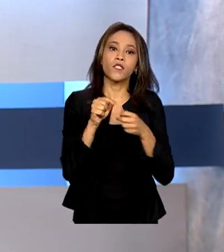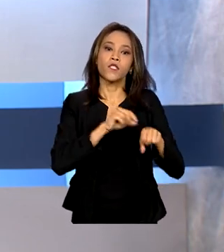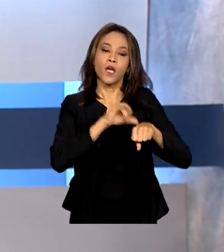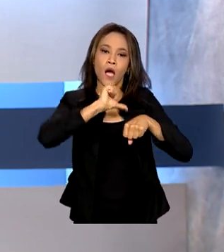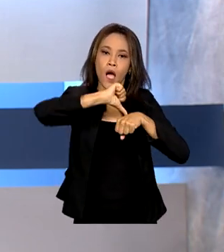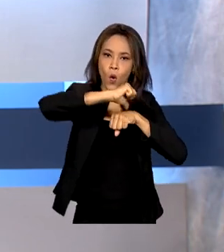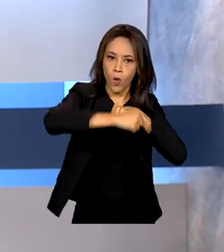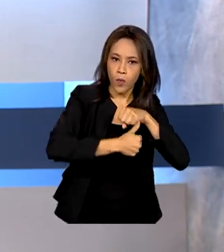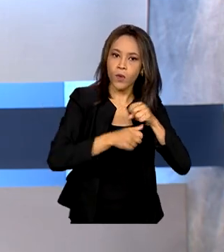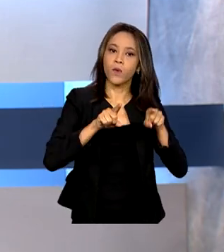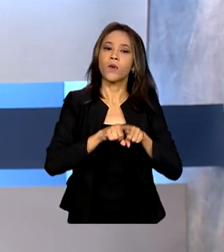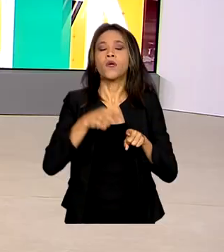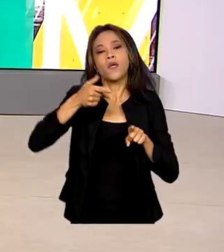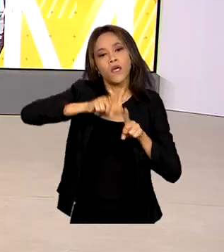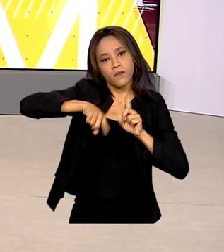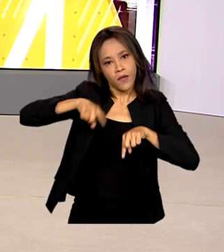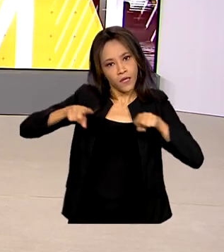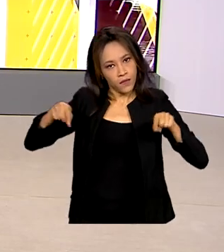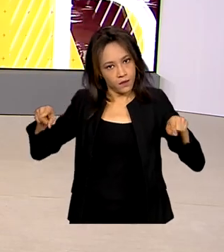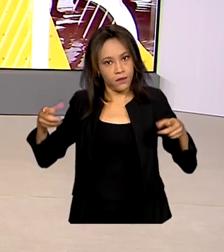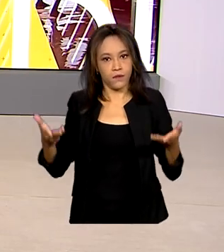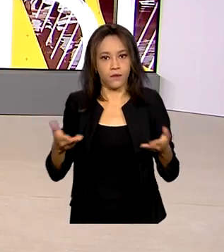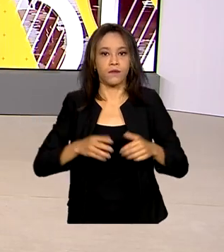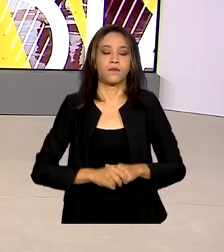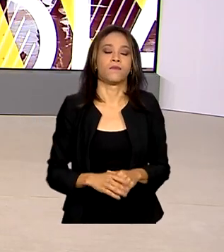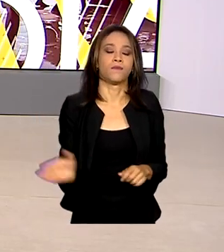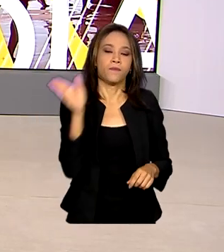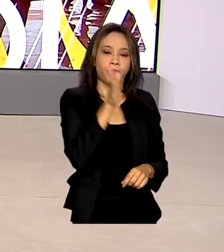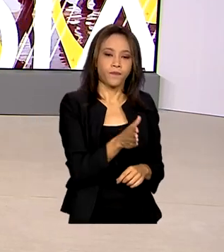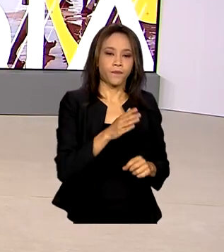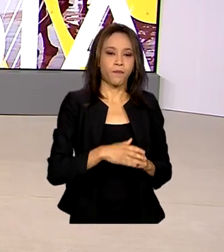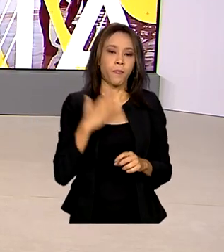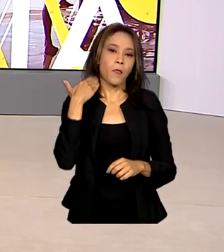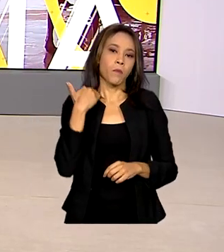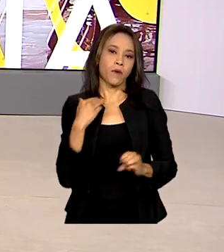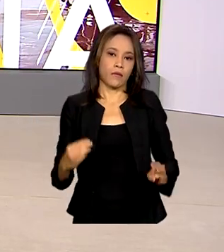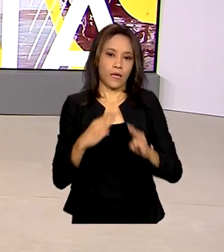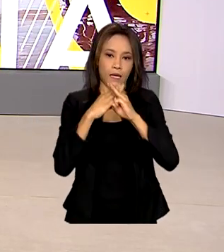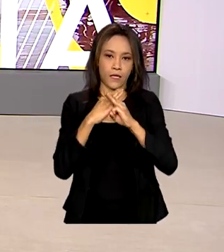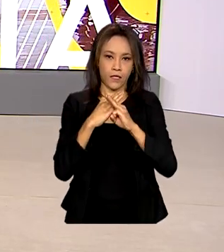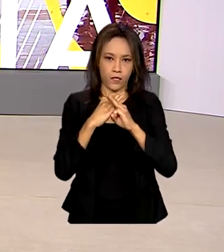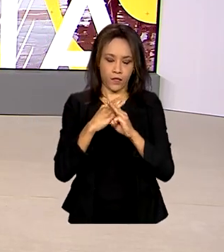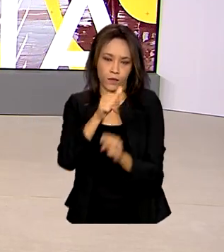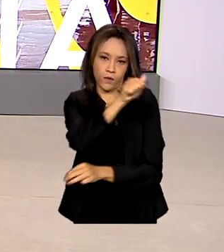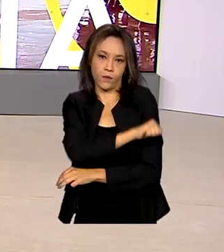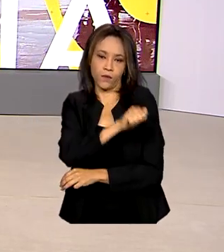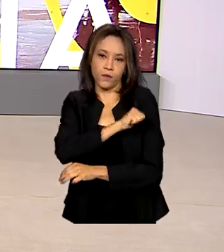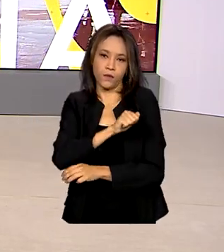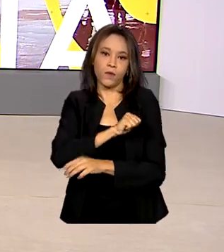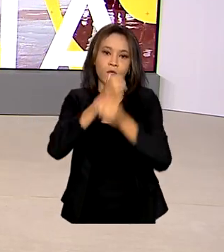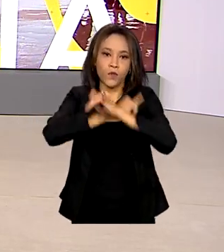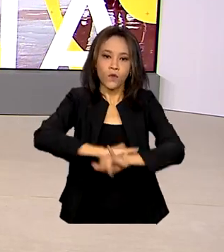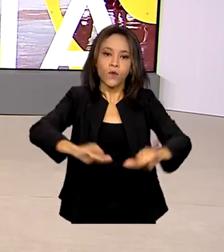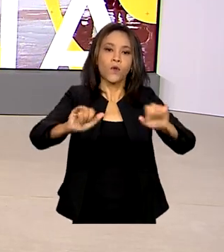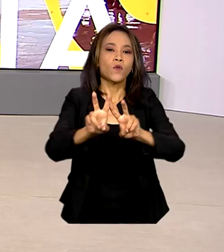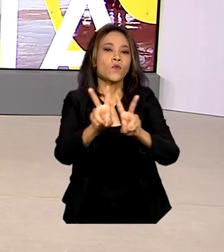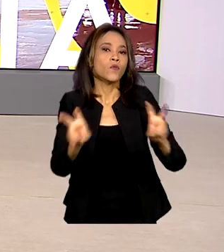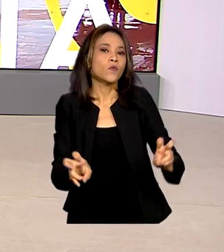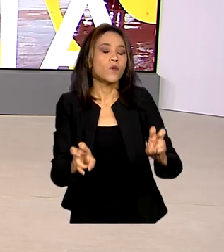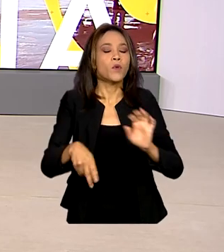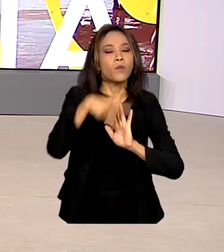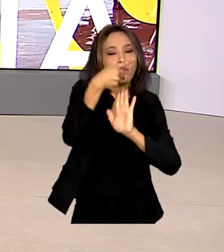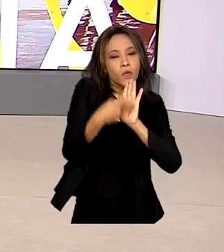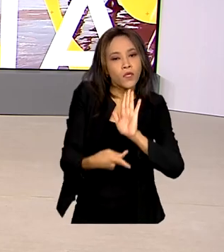Ômicron e subvariantes. A Caixa lançou no Rio de Janeiro um projeto piloto de empreendedorismo para